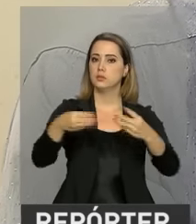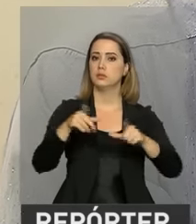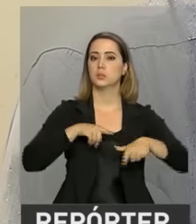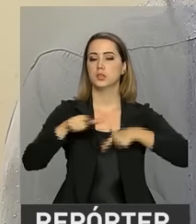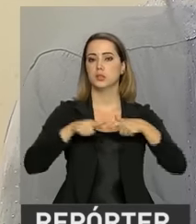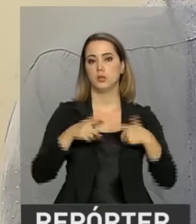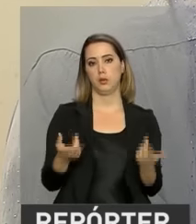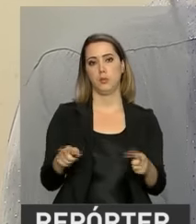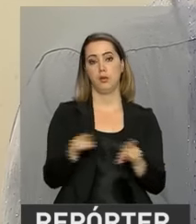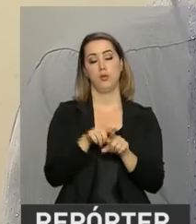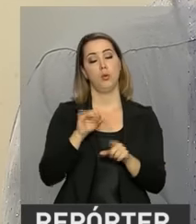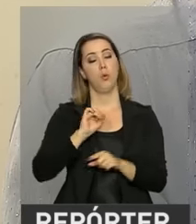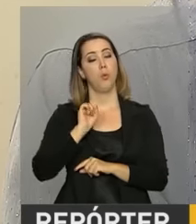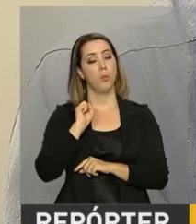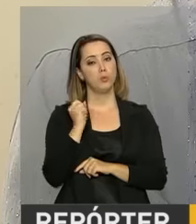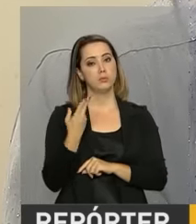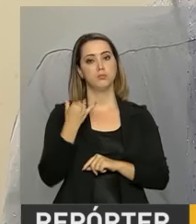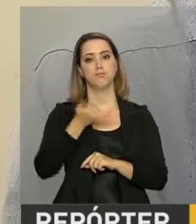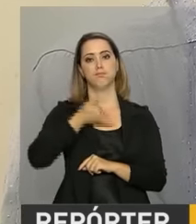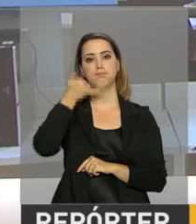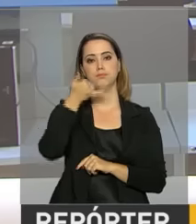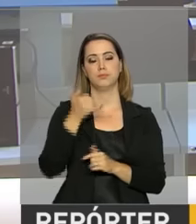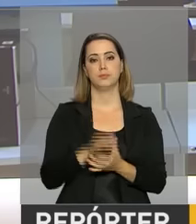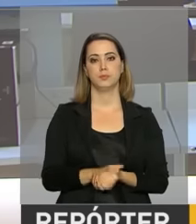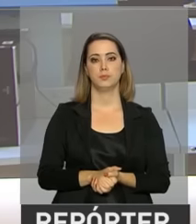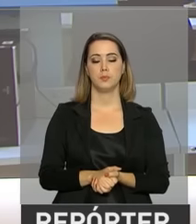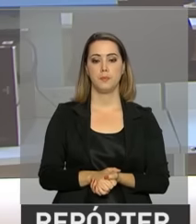Trabalho, ou mesmo por meio do telefone 58.